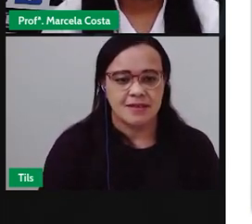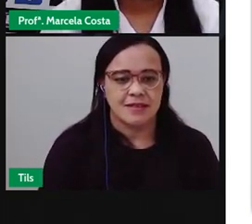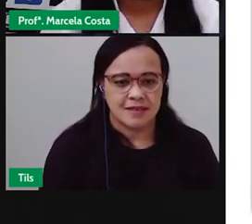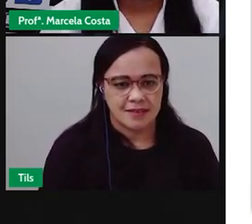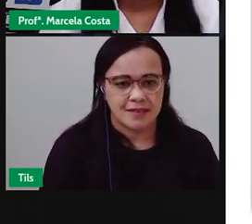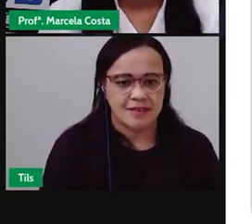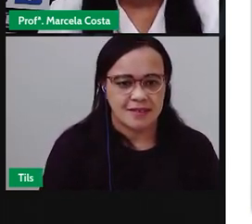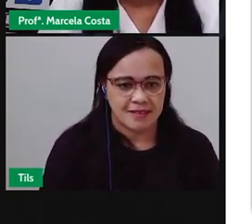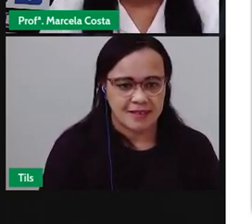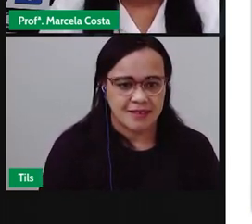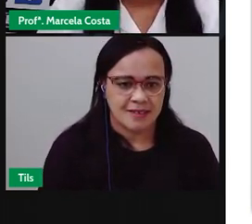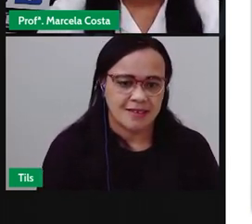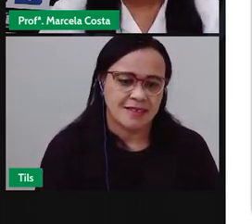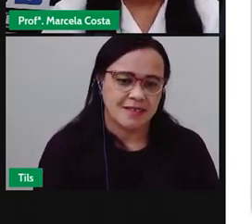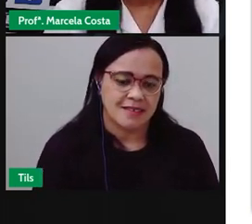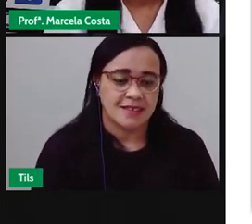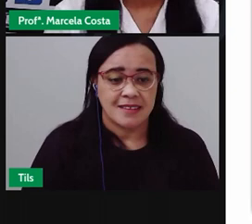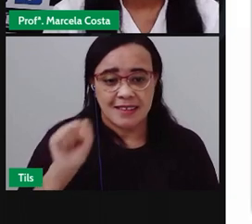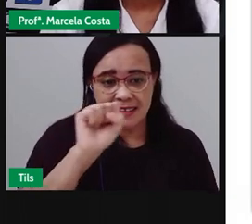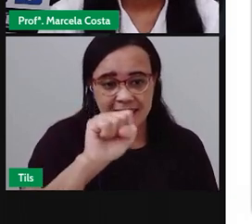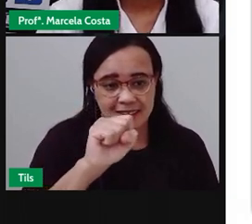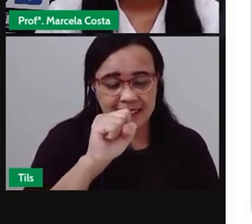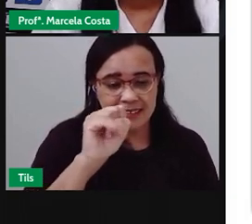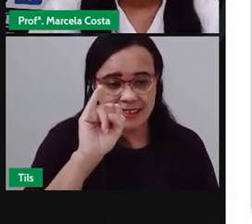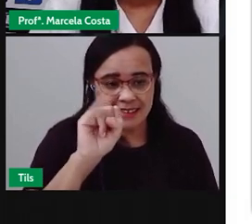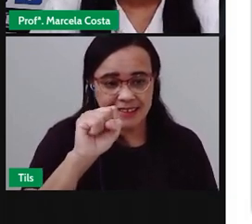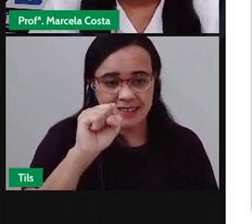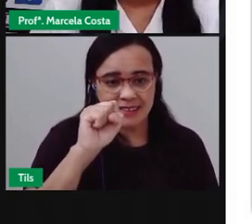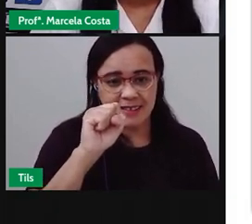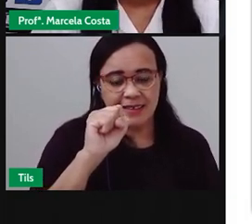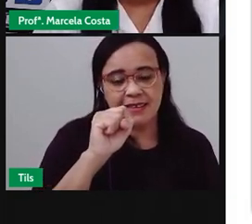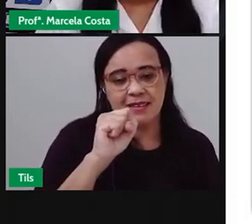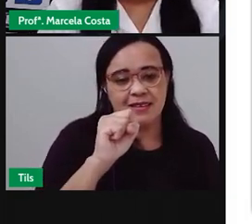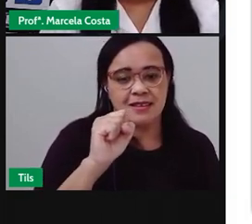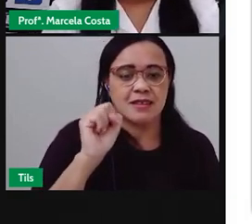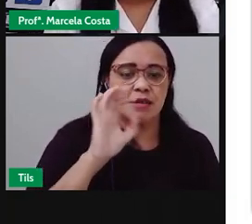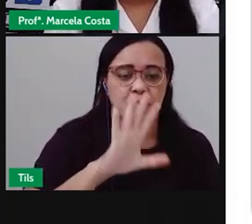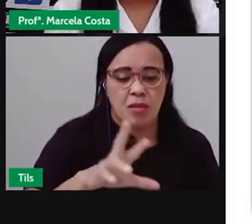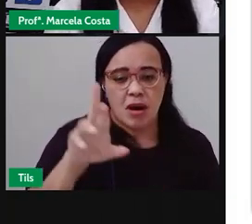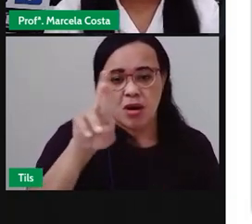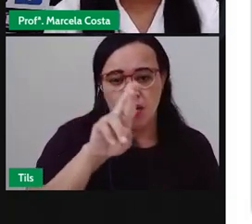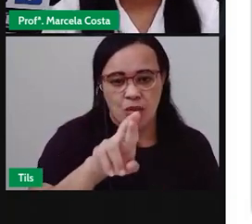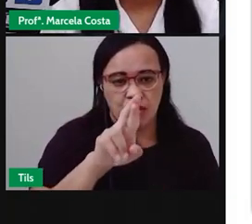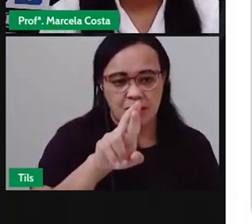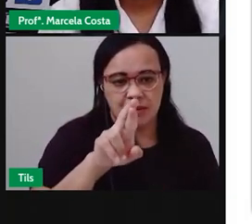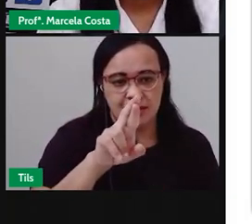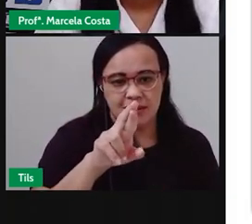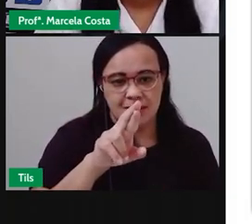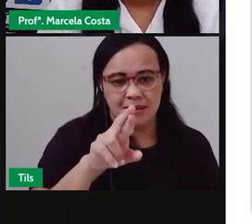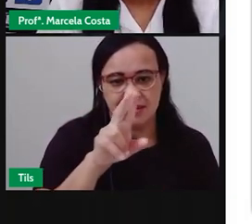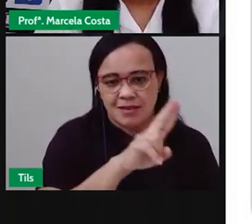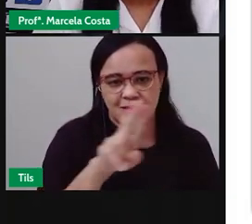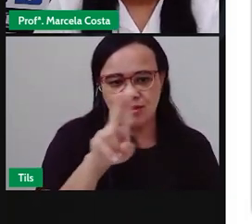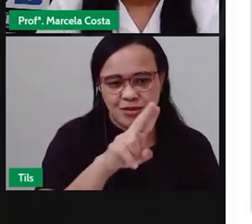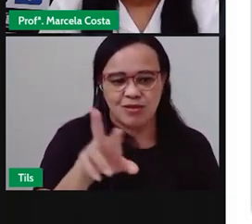S É C Mais O R Tem o nome